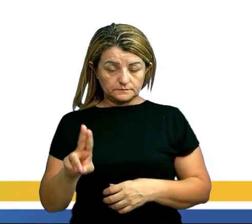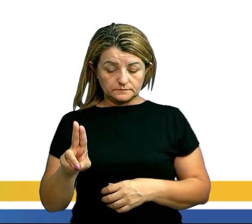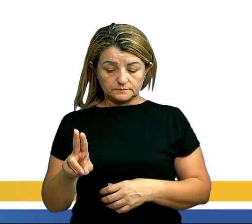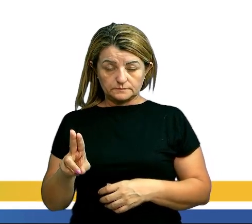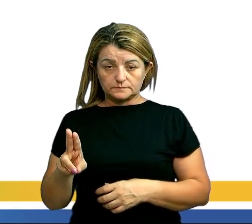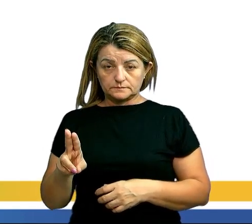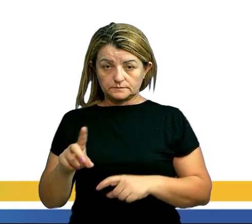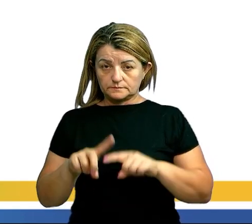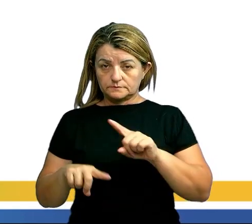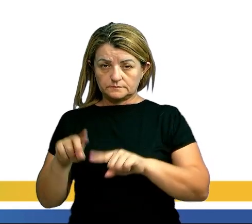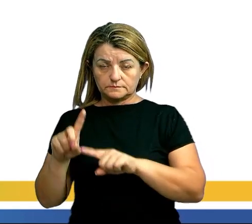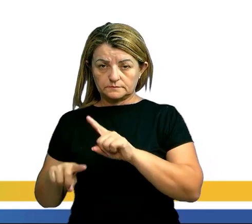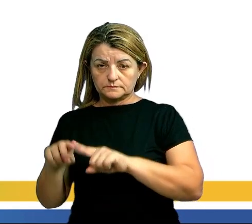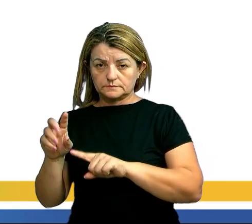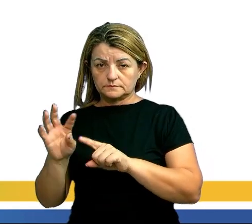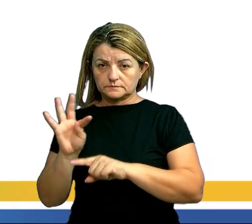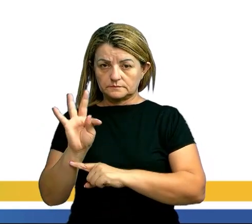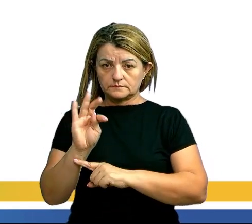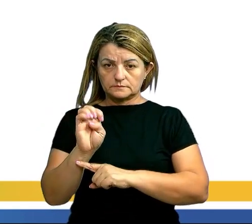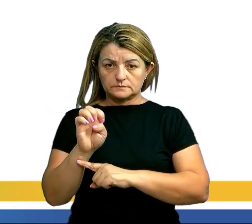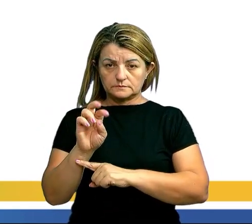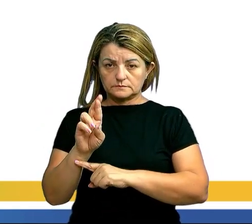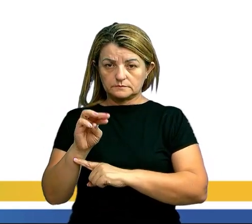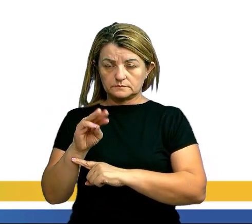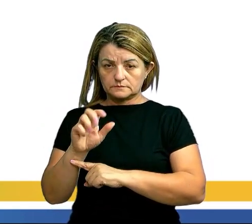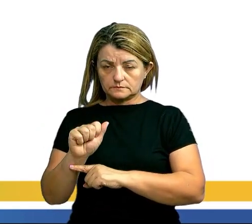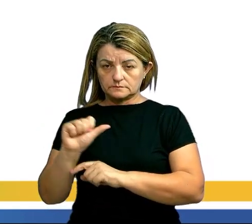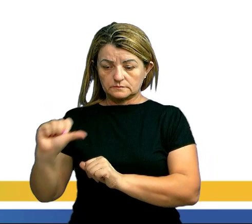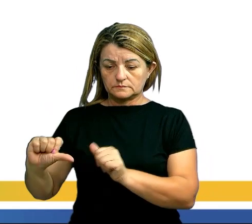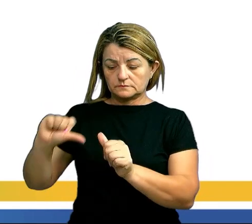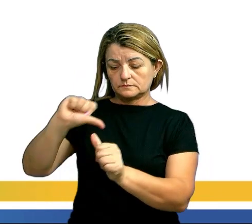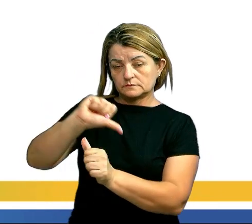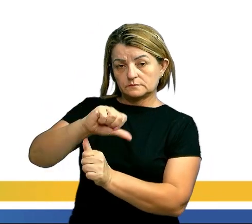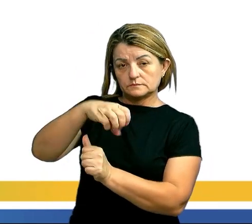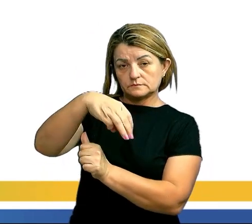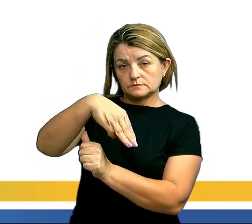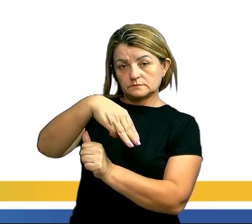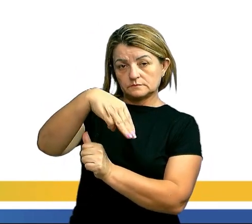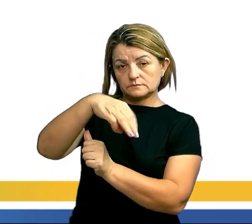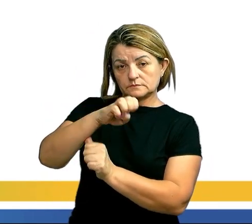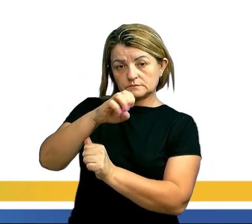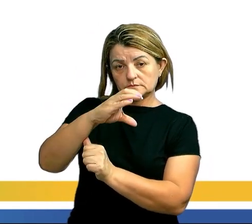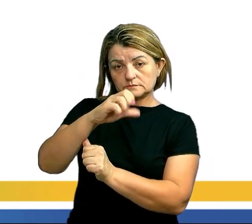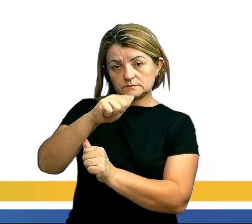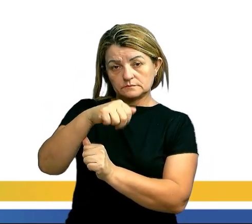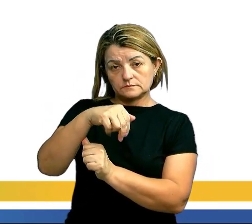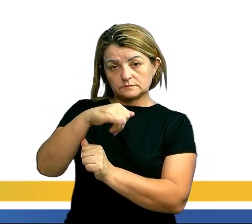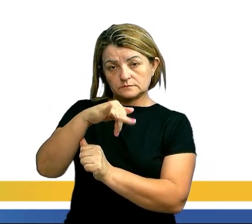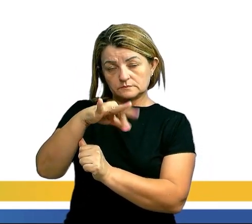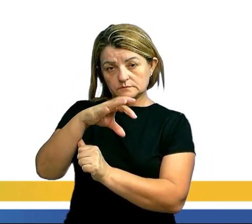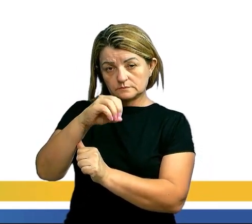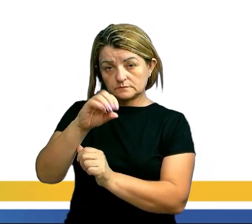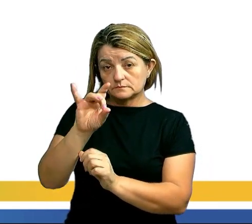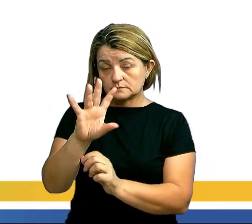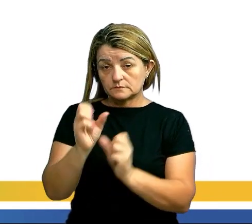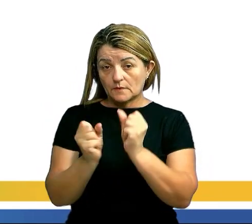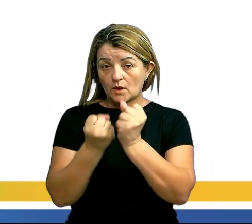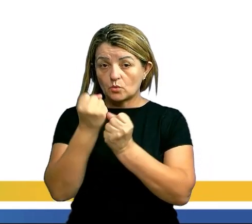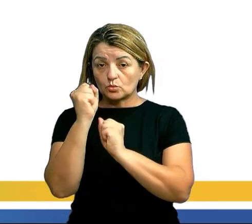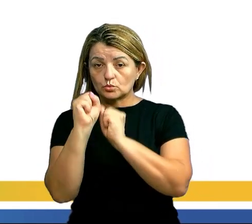energia térmica ela é convertida em energia mecânica. Analisando as alternativas a gente percebe que somente as usinas